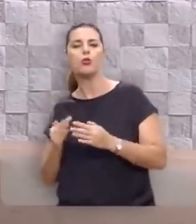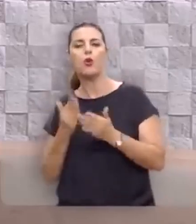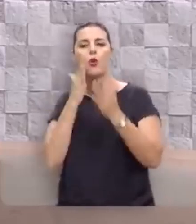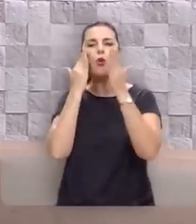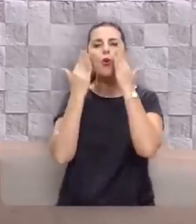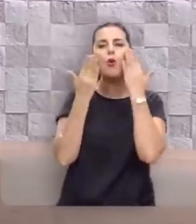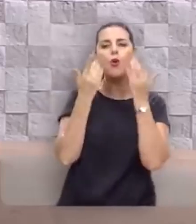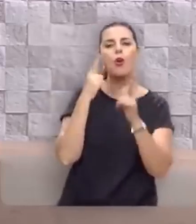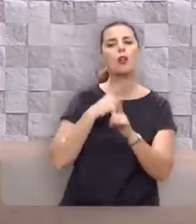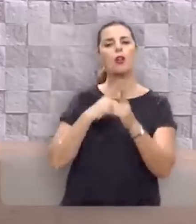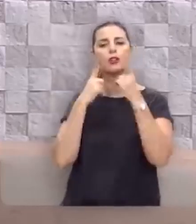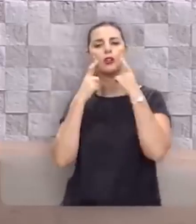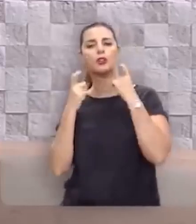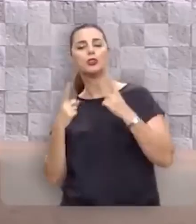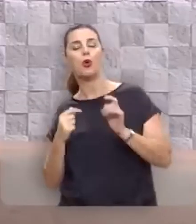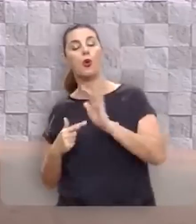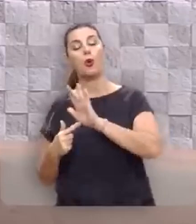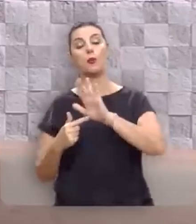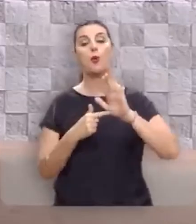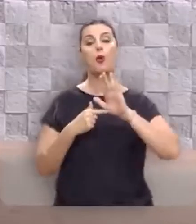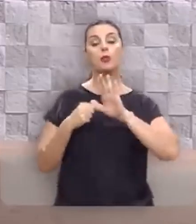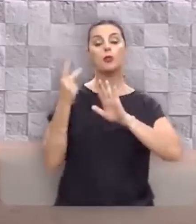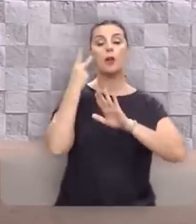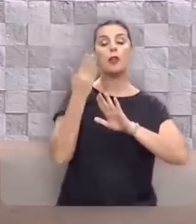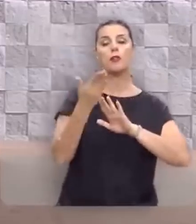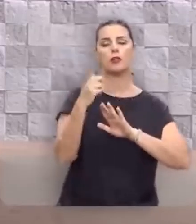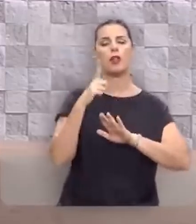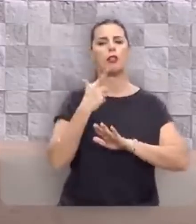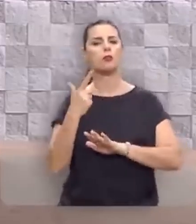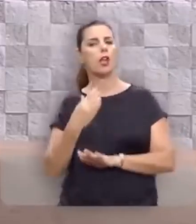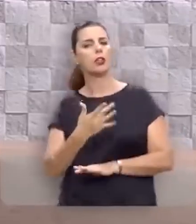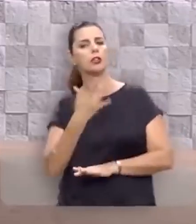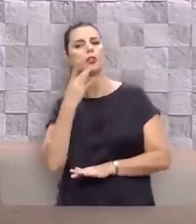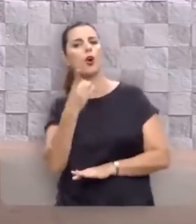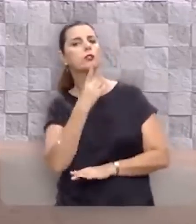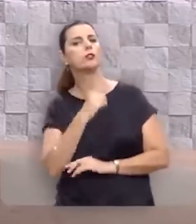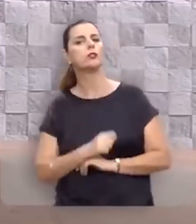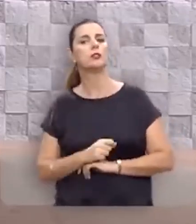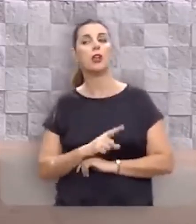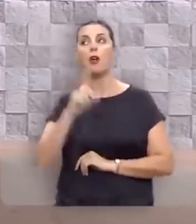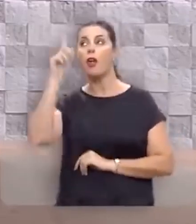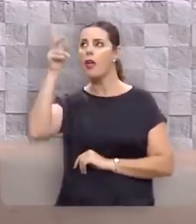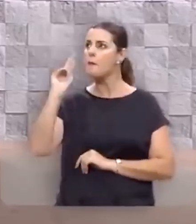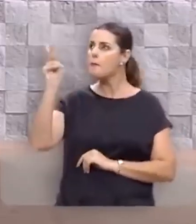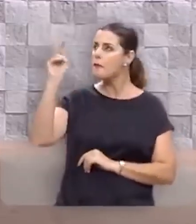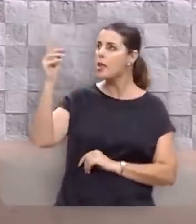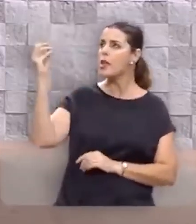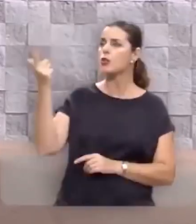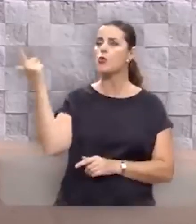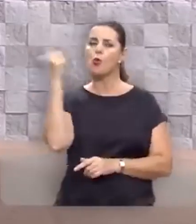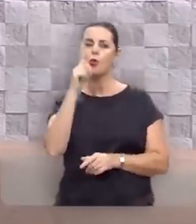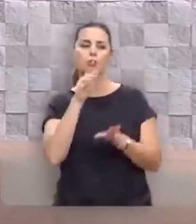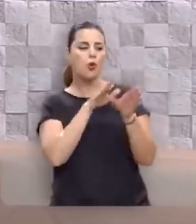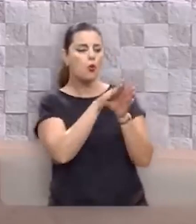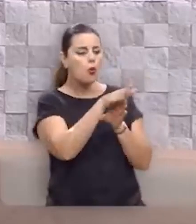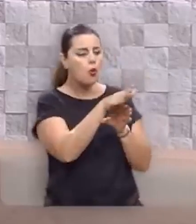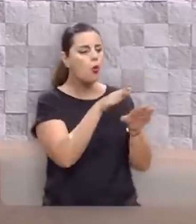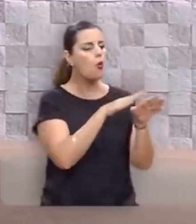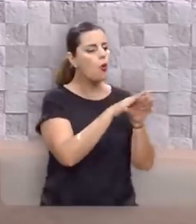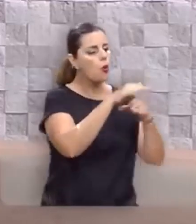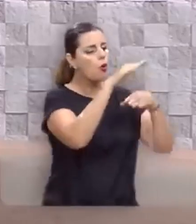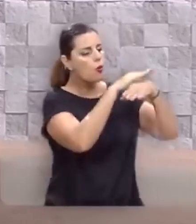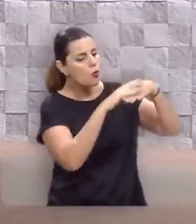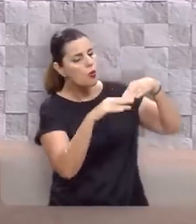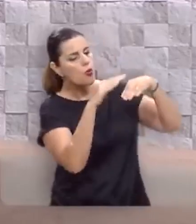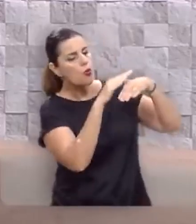lágrimas, para mostrar pra você que você não está sozinho. Ele mesmo é o seu consolo. Ele está com